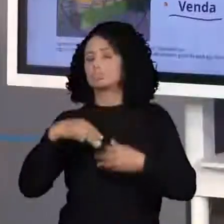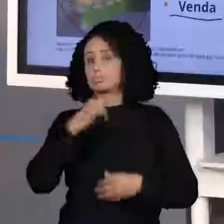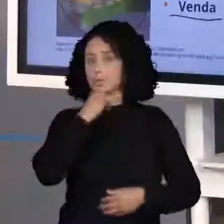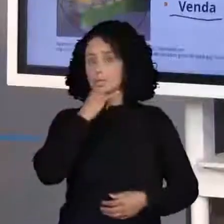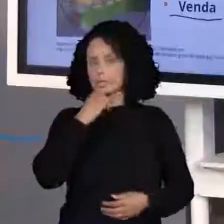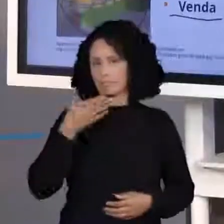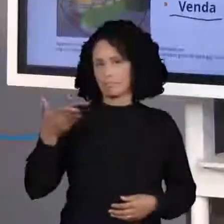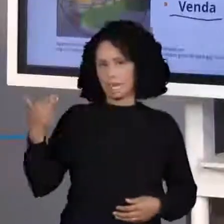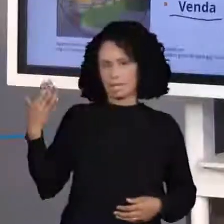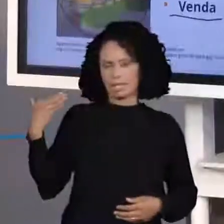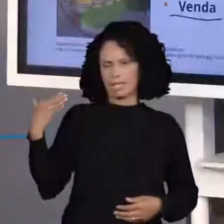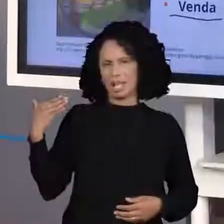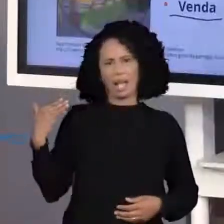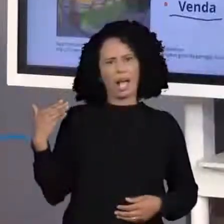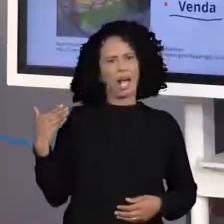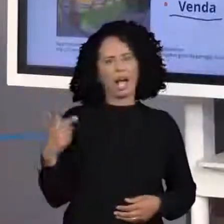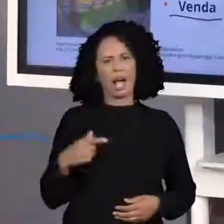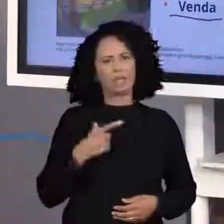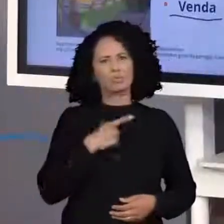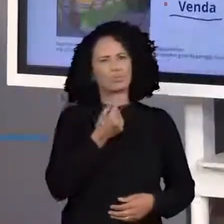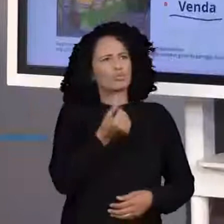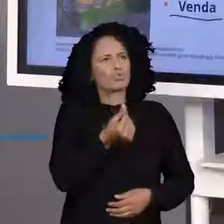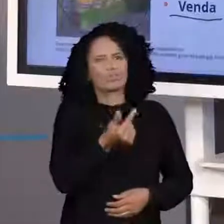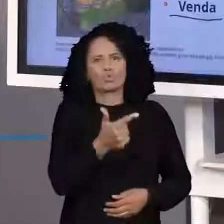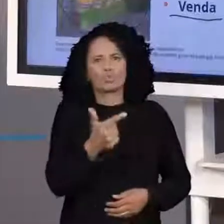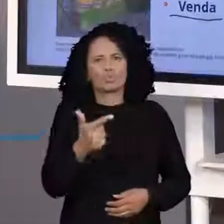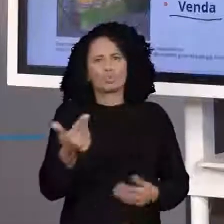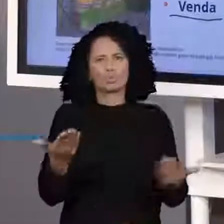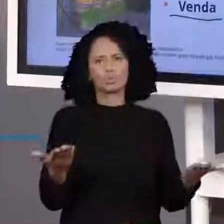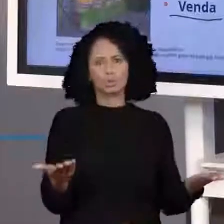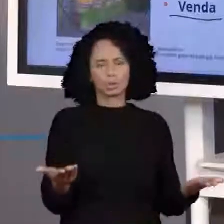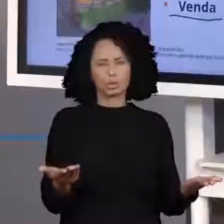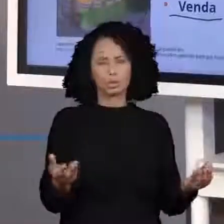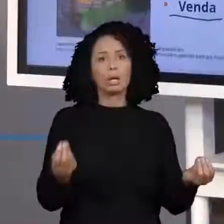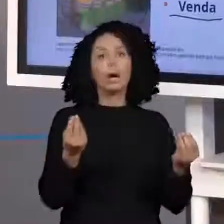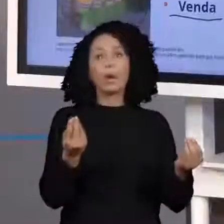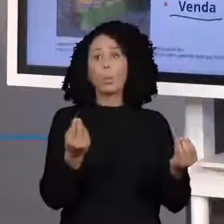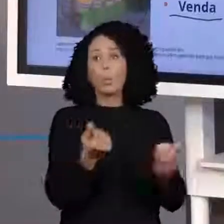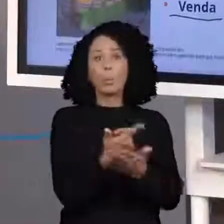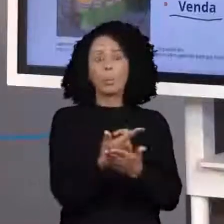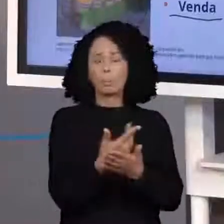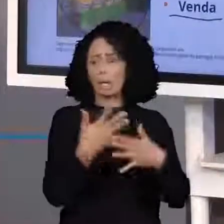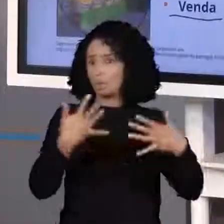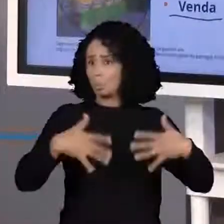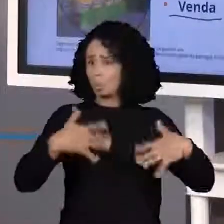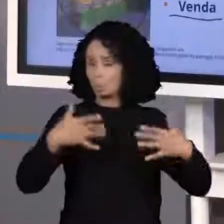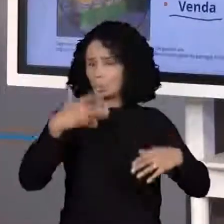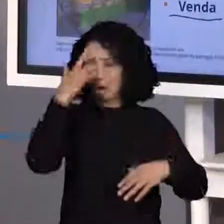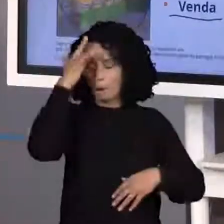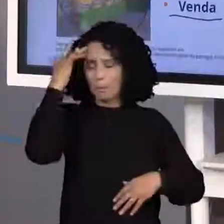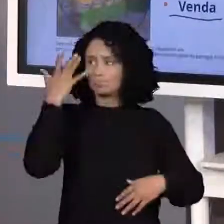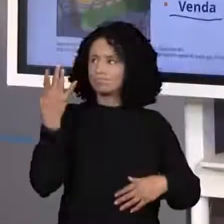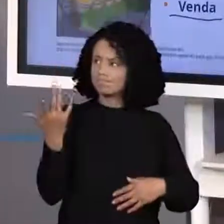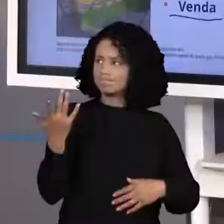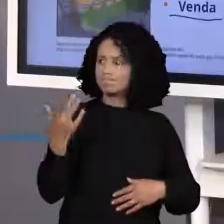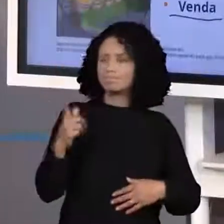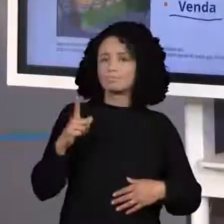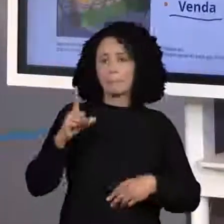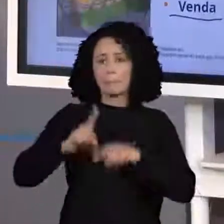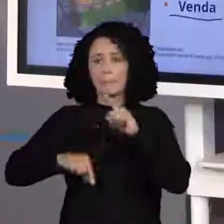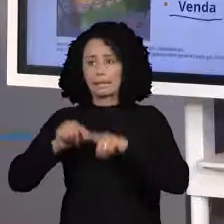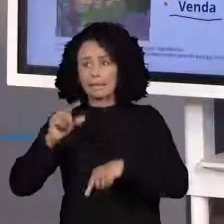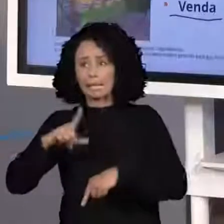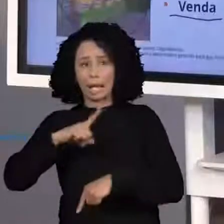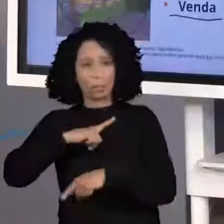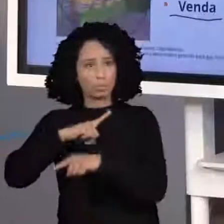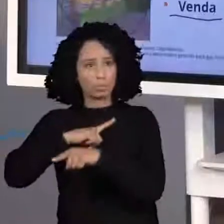não existia o dinheiro. Então, a partir daí, as pessoas trocavam entre elas. Quando eu